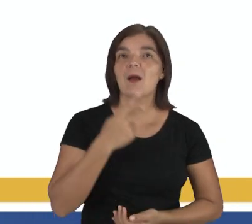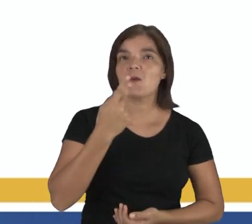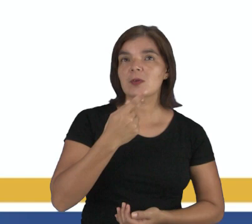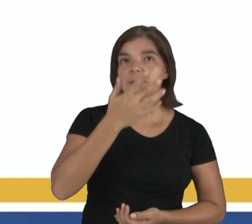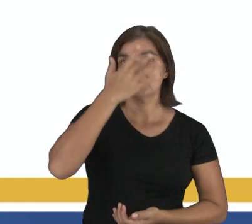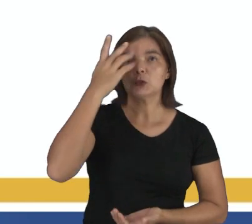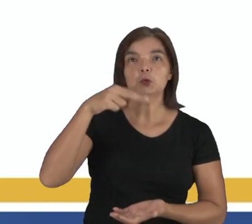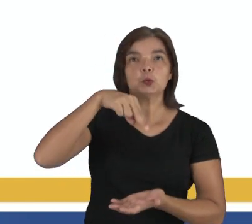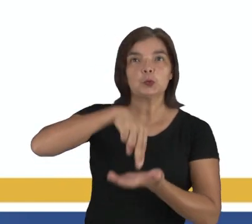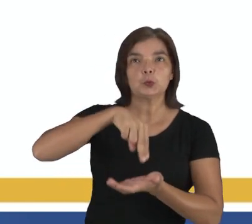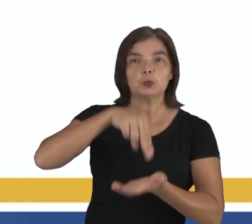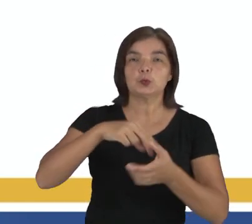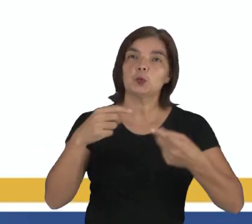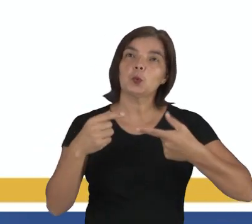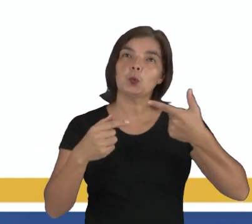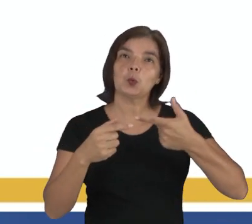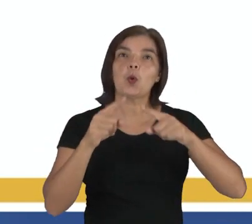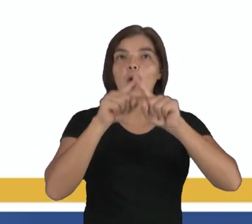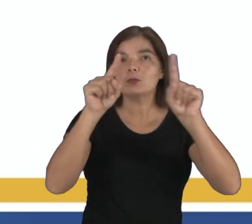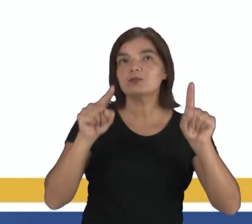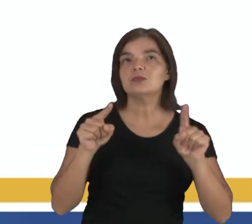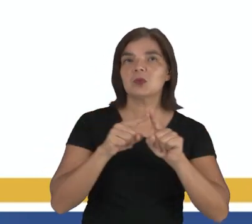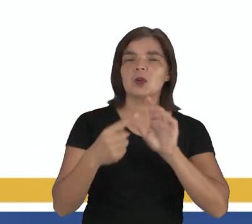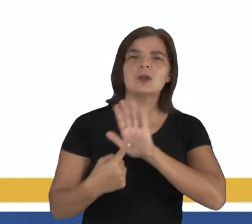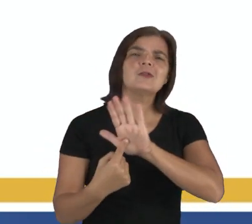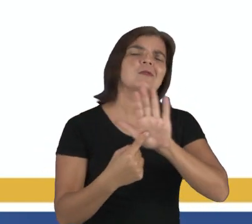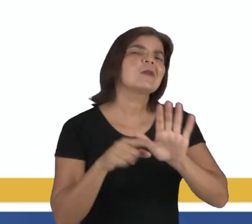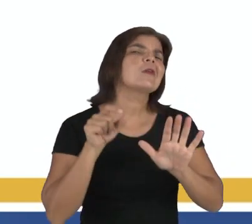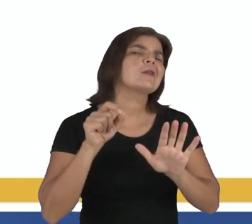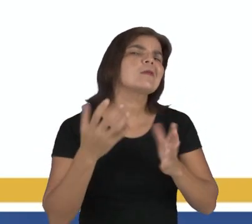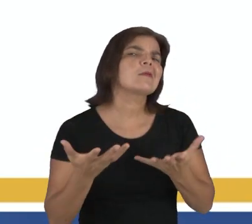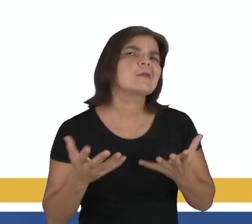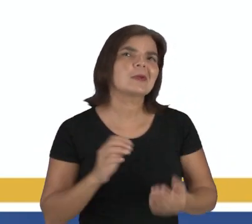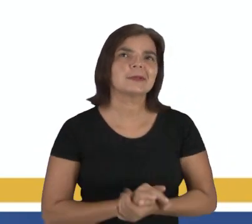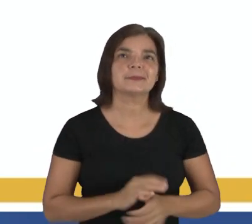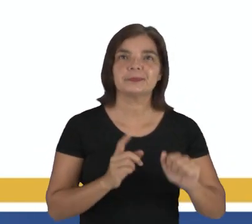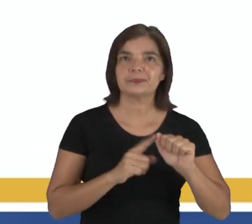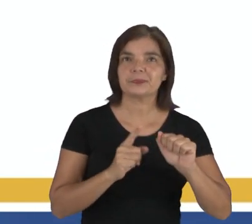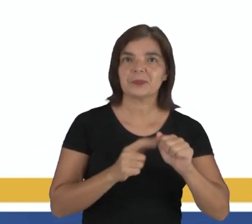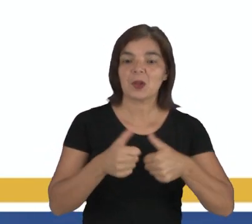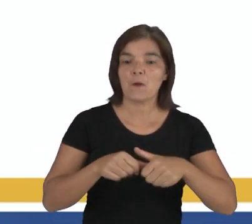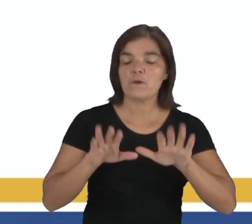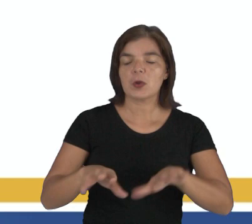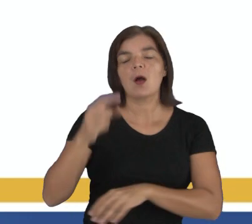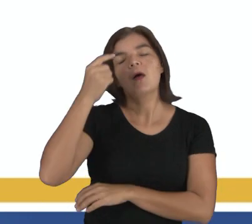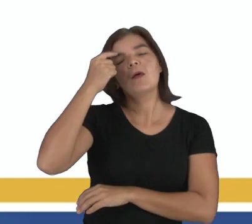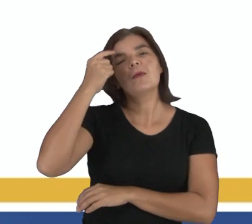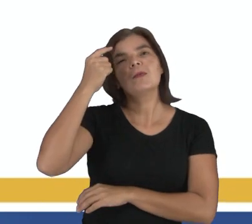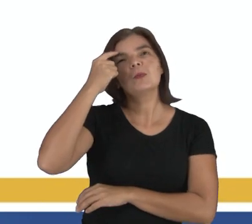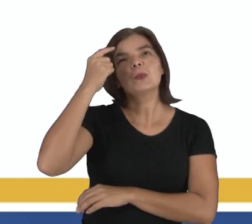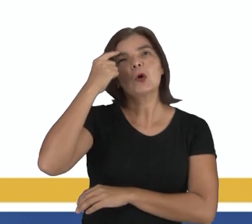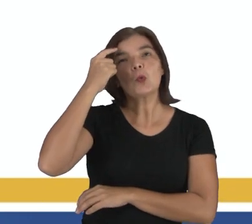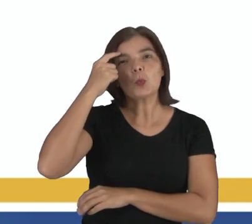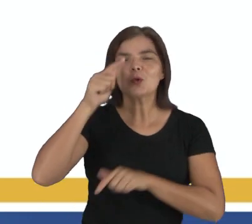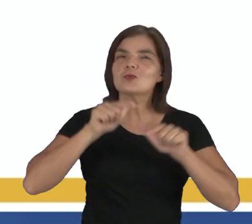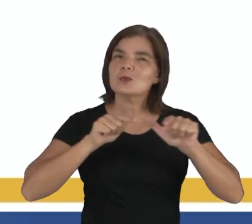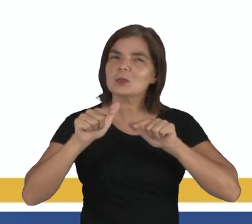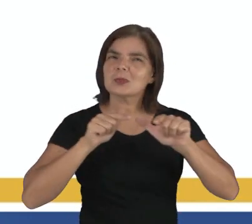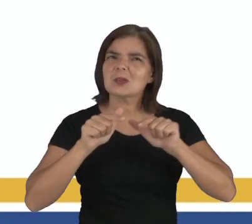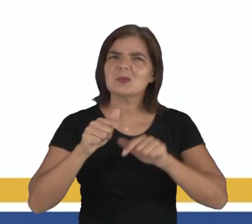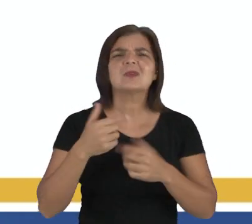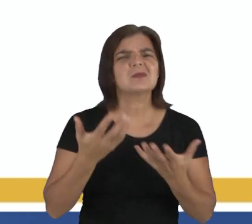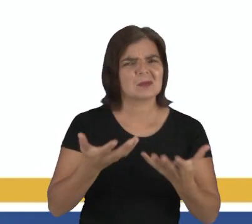A fala do personagem do segundo quadrinho indica que ele quer, letra A, ficar meditando sobre o seu trabalho.